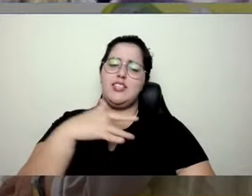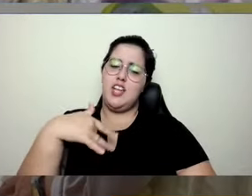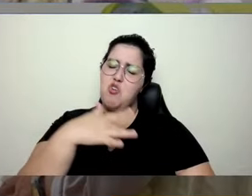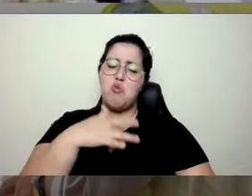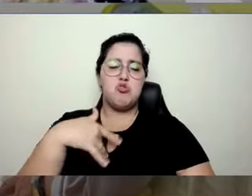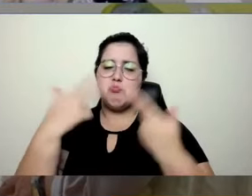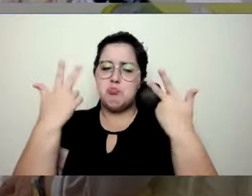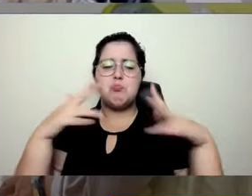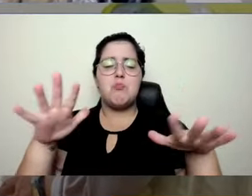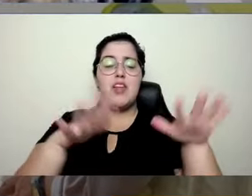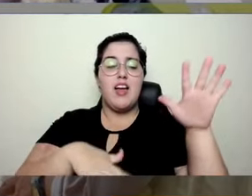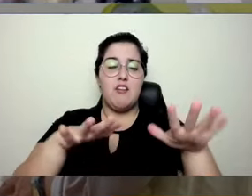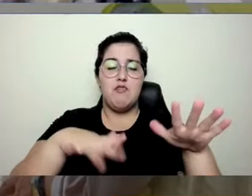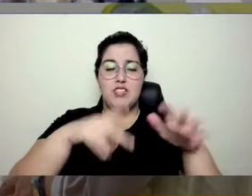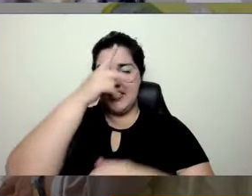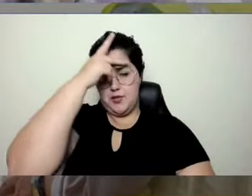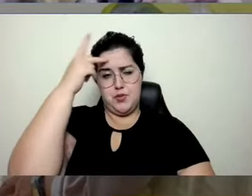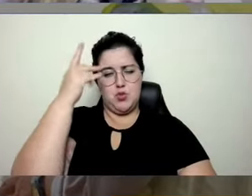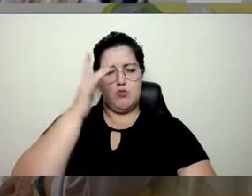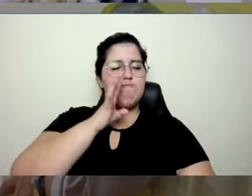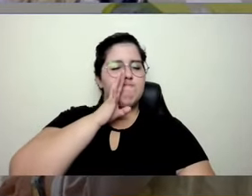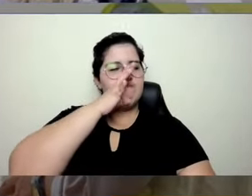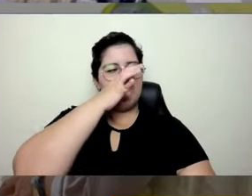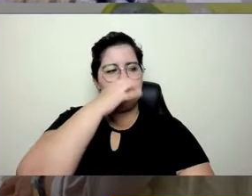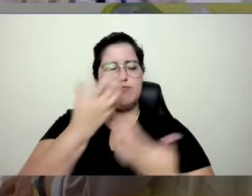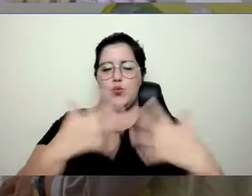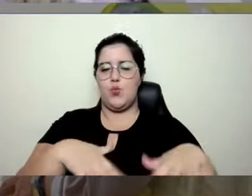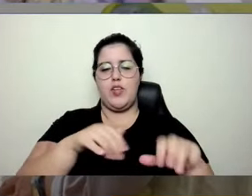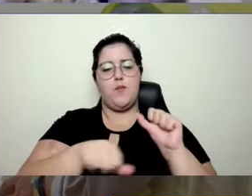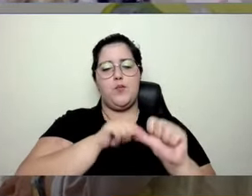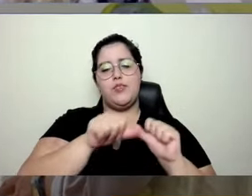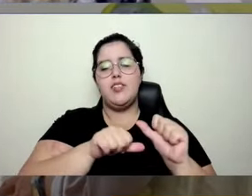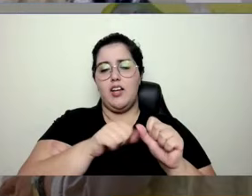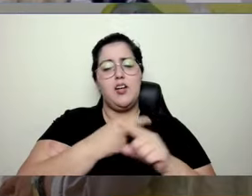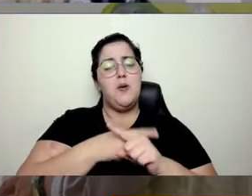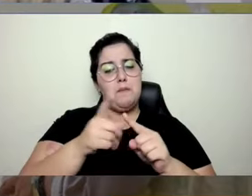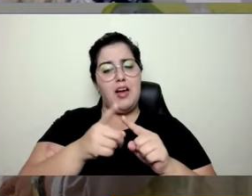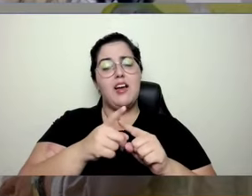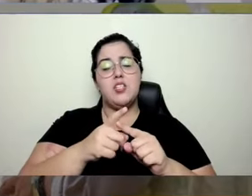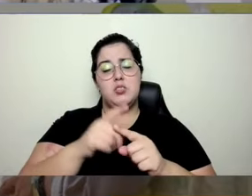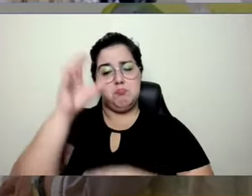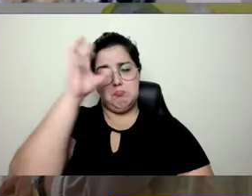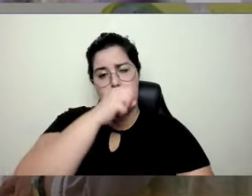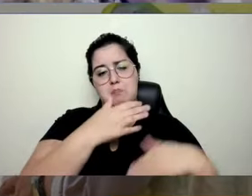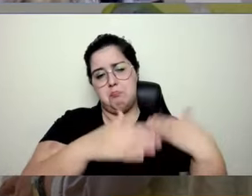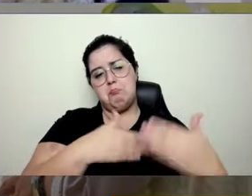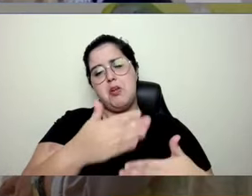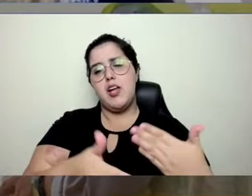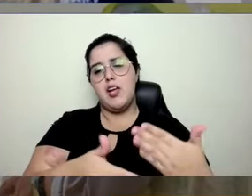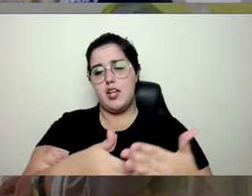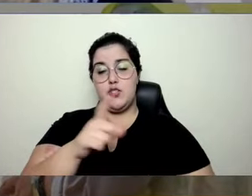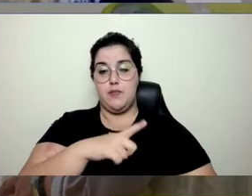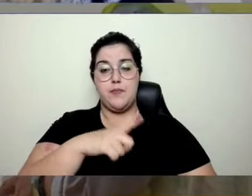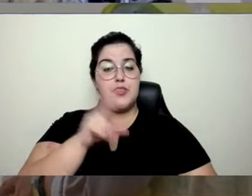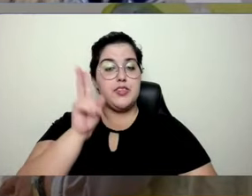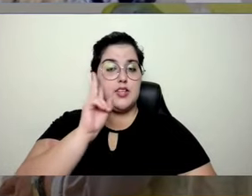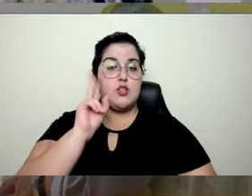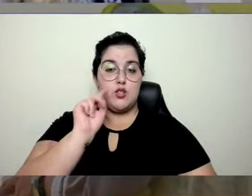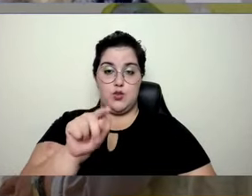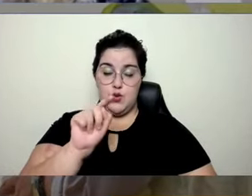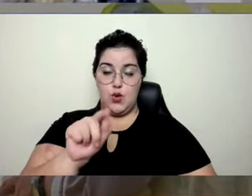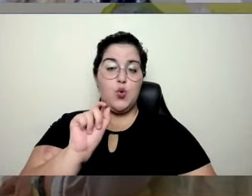algumas resistências, mas é questão de dose e tempo, é questão de dose e tempo. Historicamente, a gente